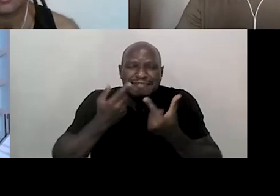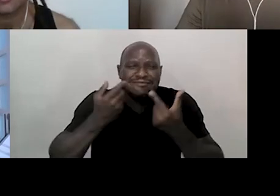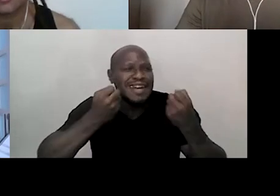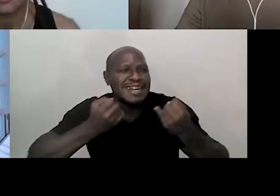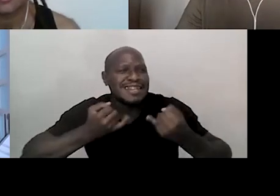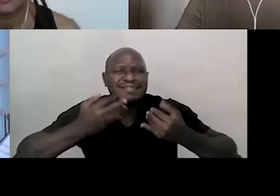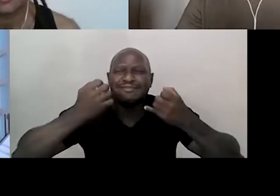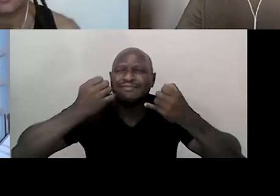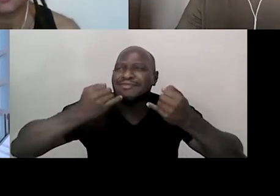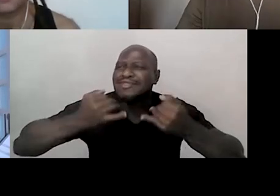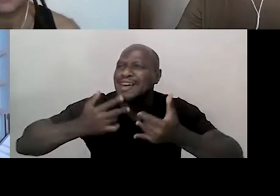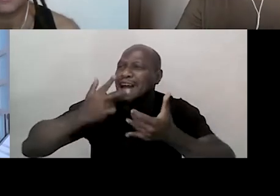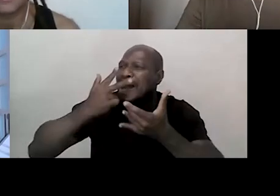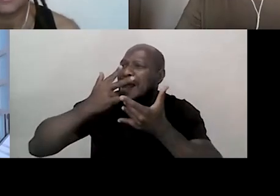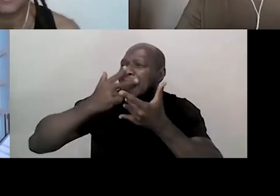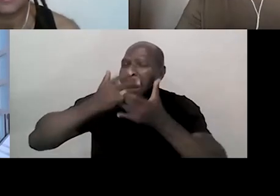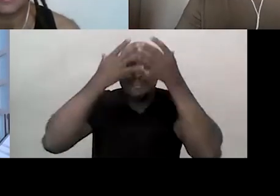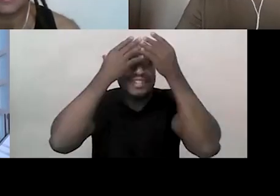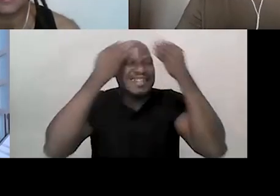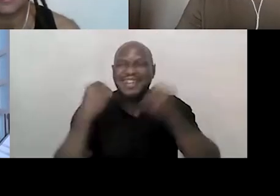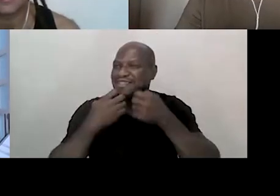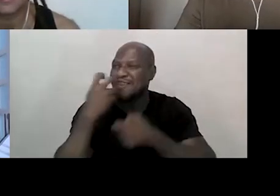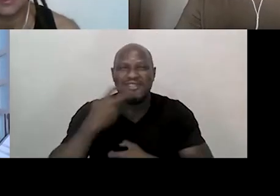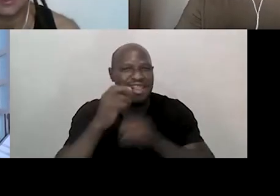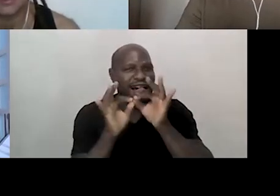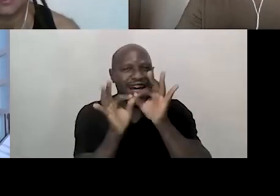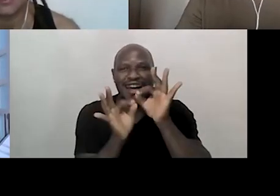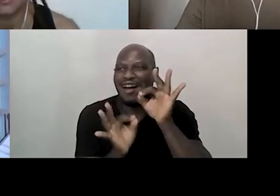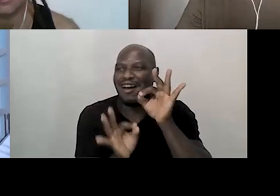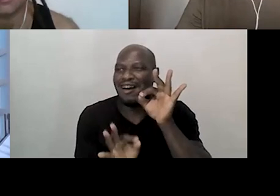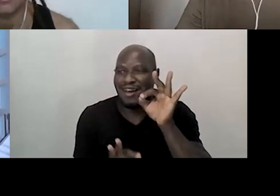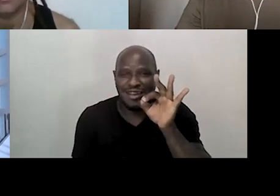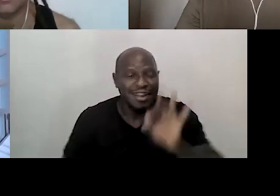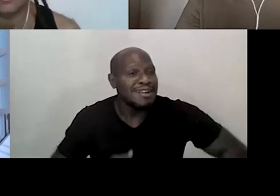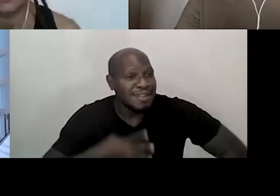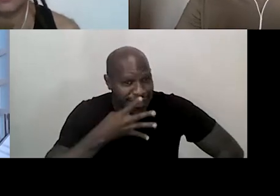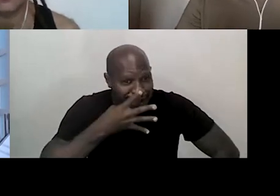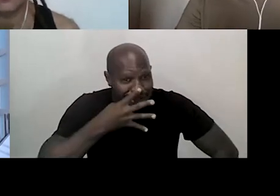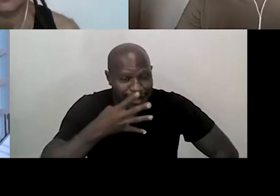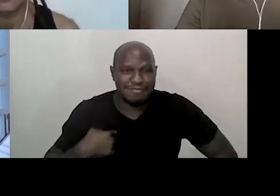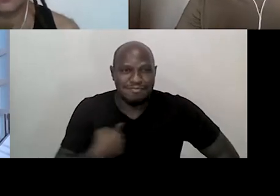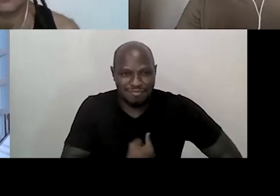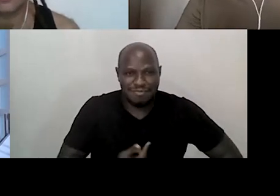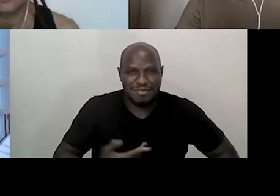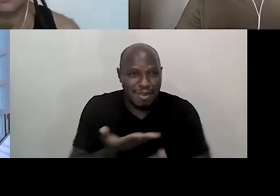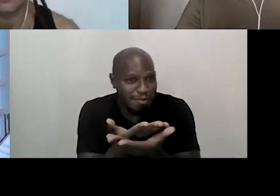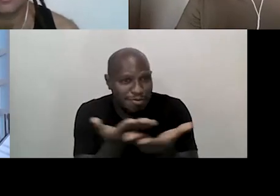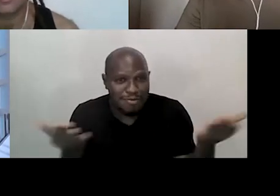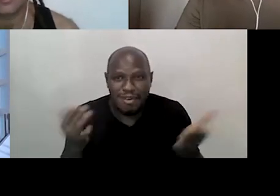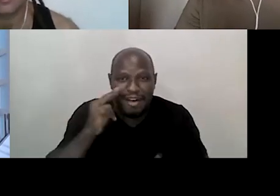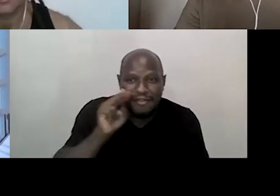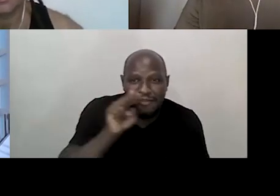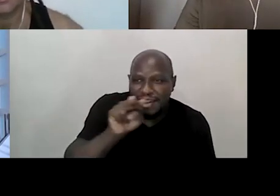ponho a primeira eu vou, né? É, não, porque é o fascinante que o nosso respeitável público vai ver